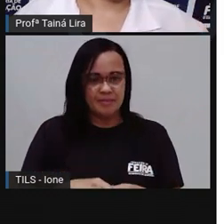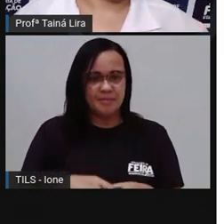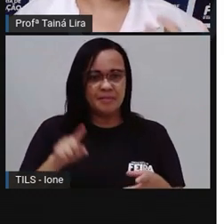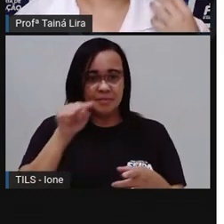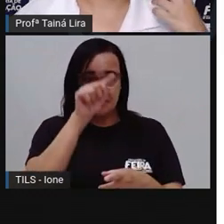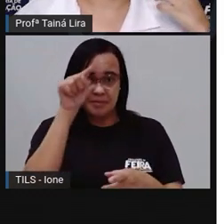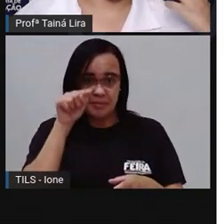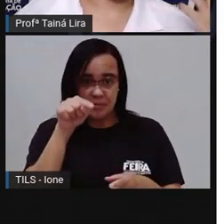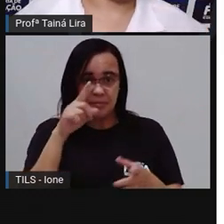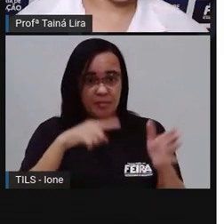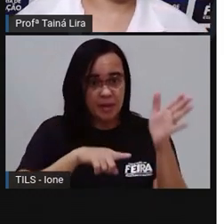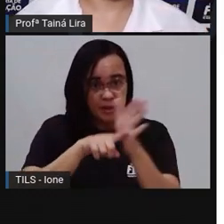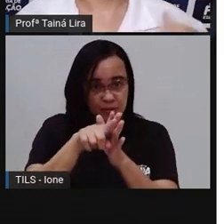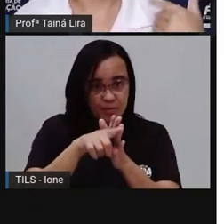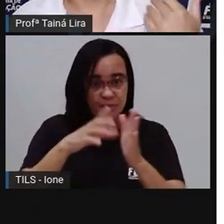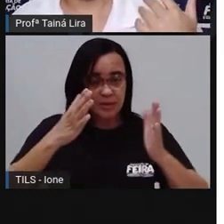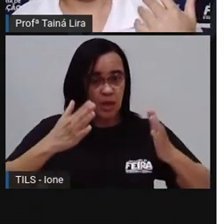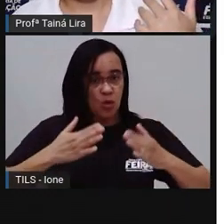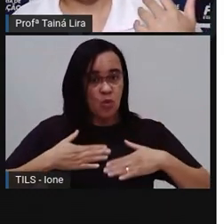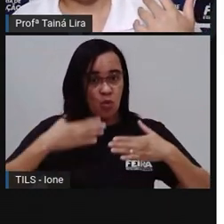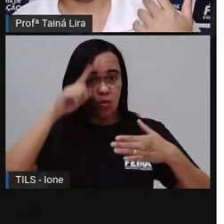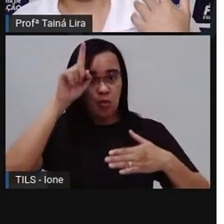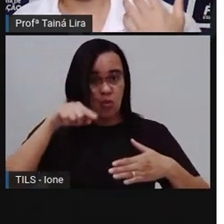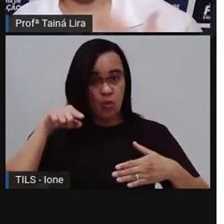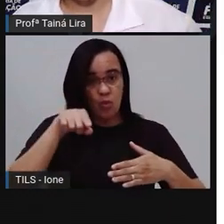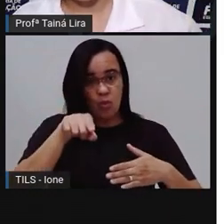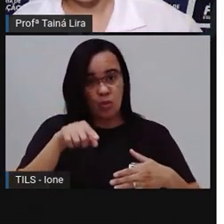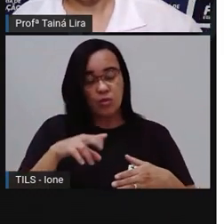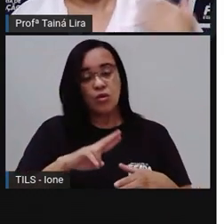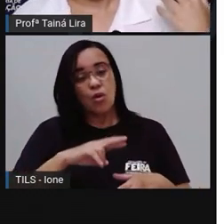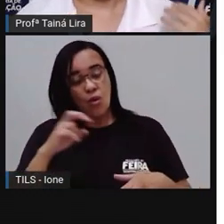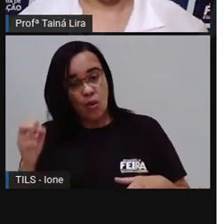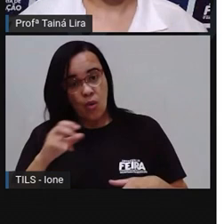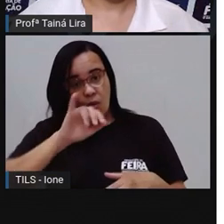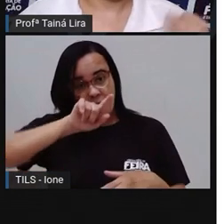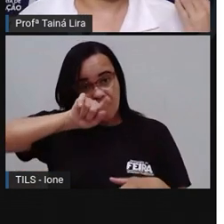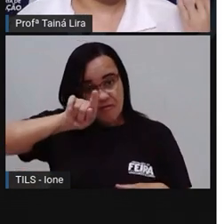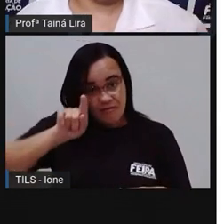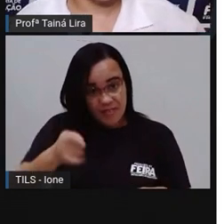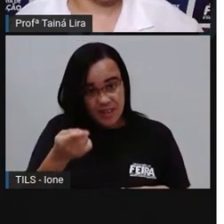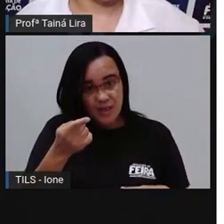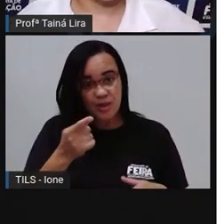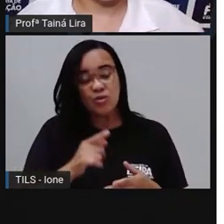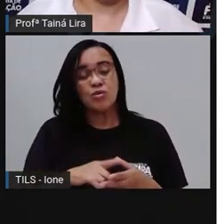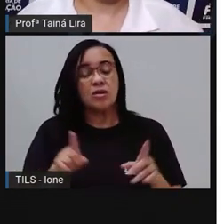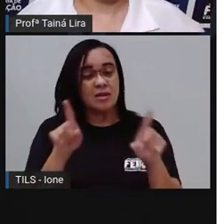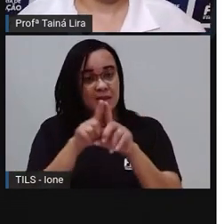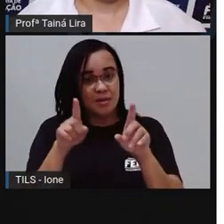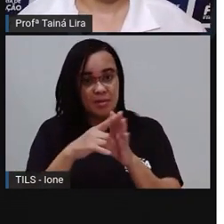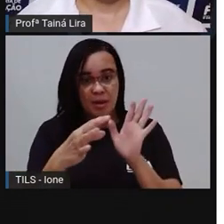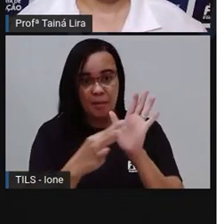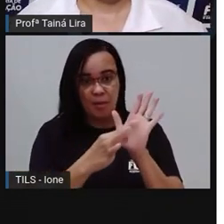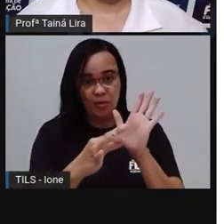Interrogação, exclamação, a vírgula que indica uma pausa curta, certo? E também o ponto, tá?